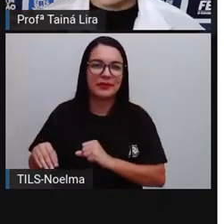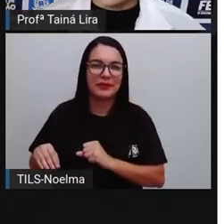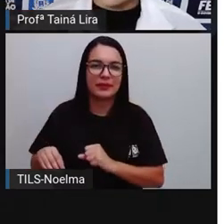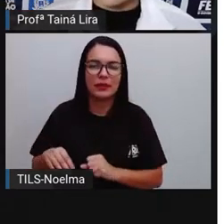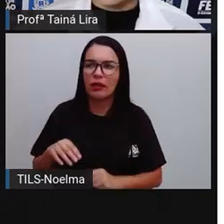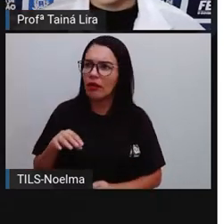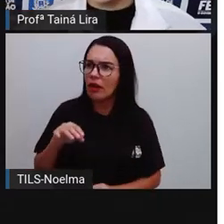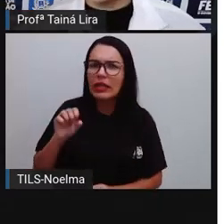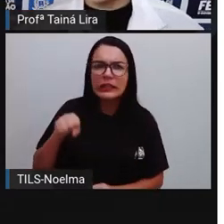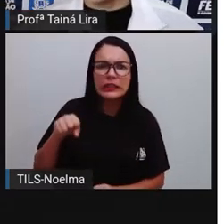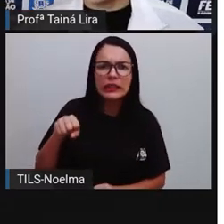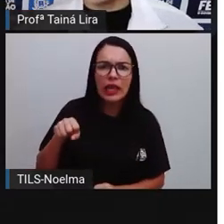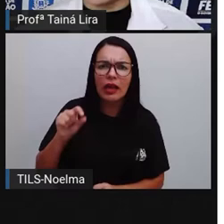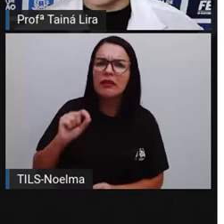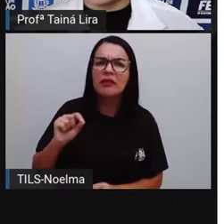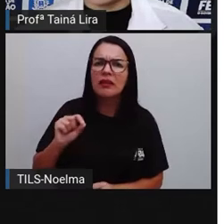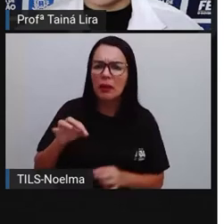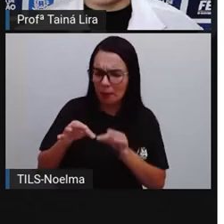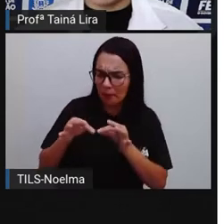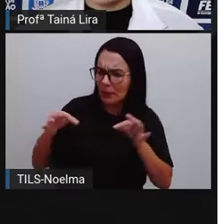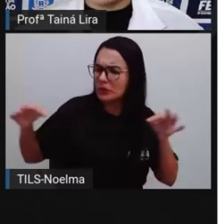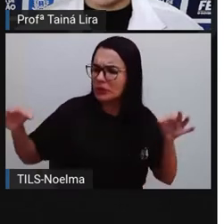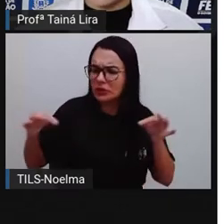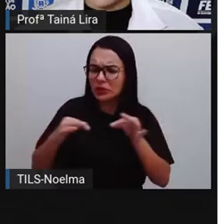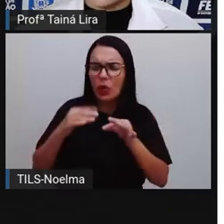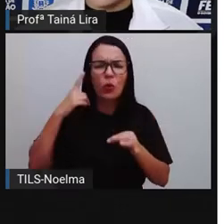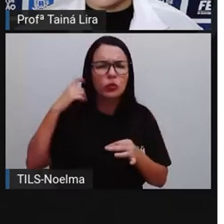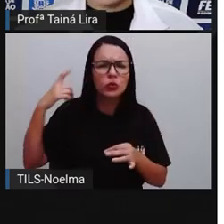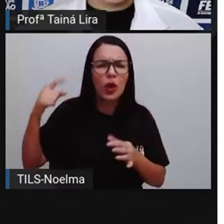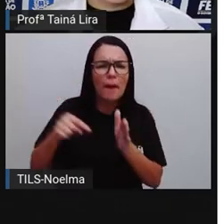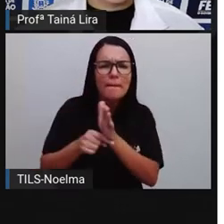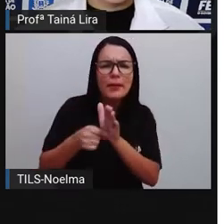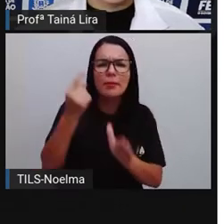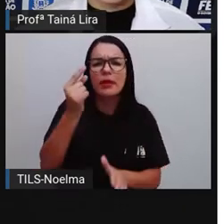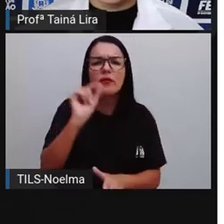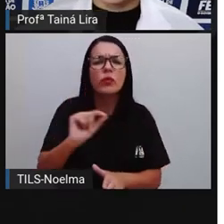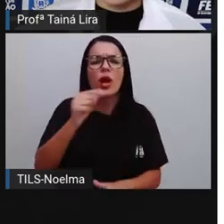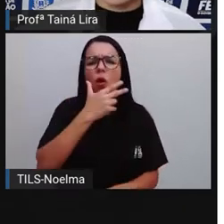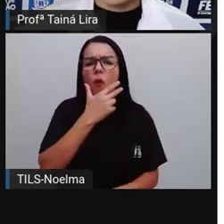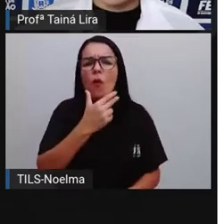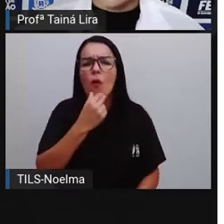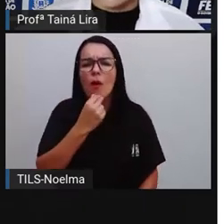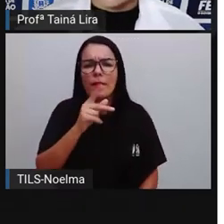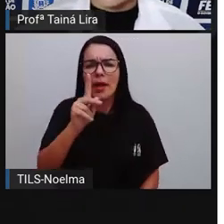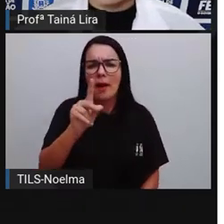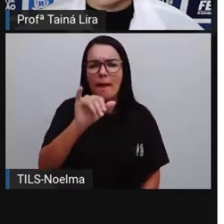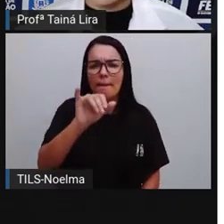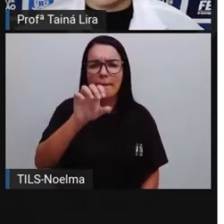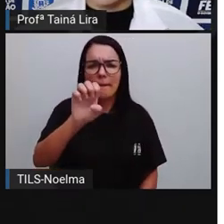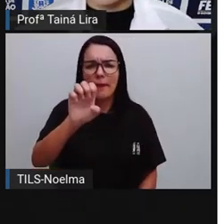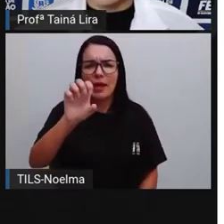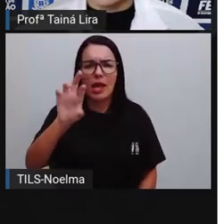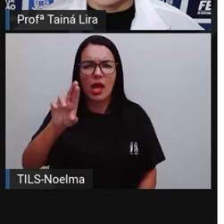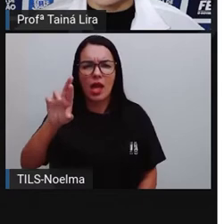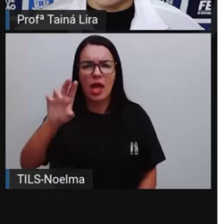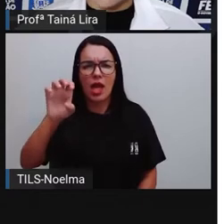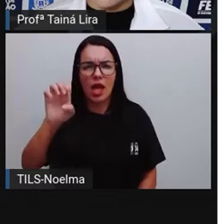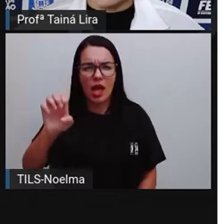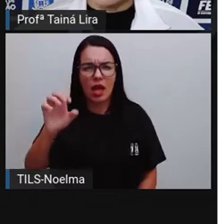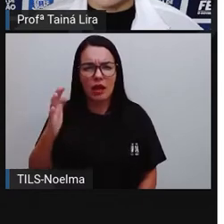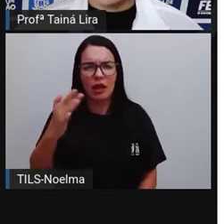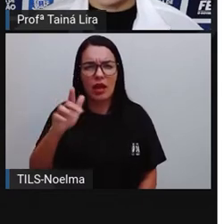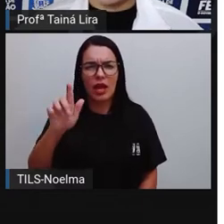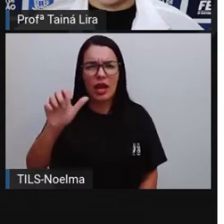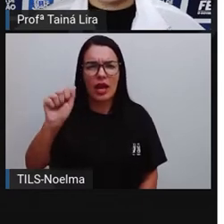Sim, e quem mediu o som pela primeira vez foi Pierre Gassin. Nossa orelha capta o som no